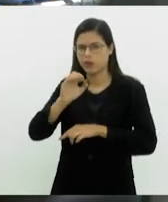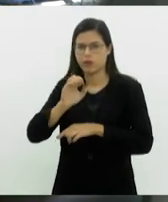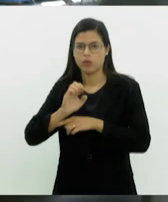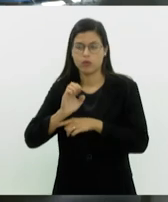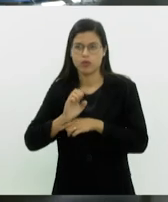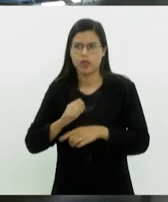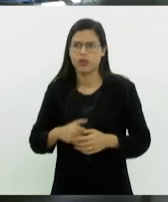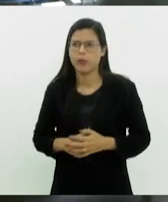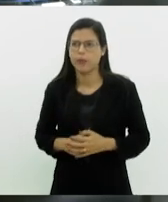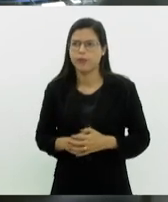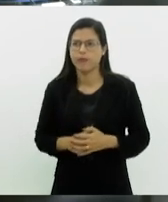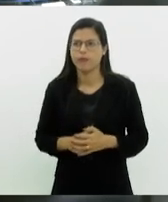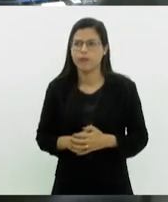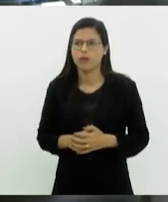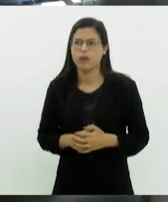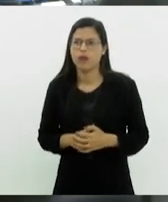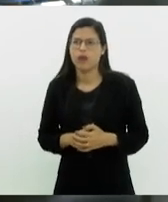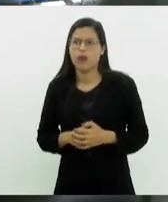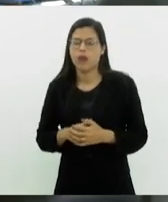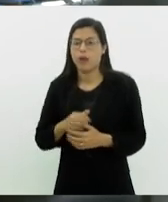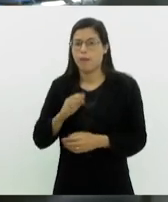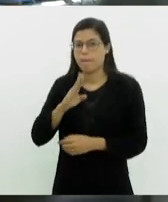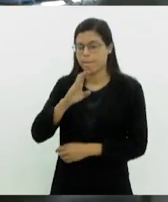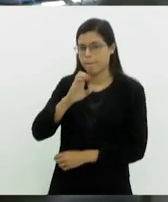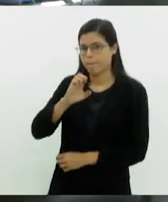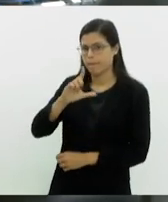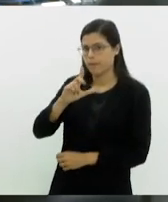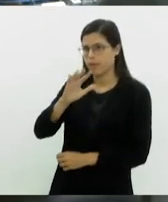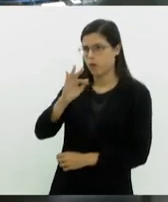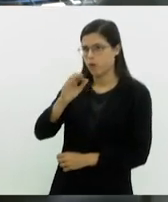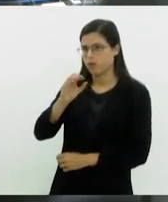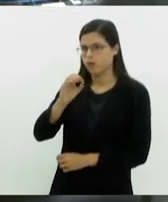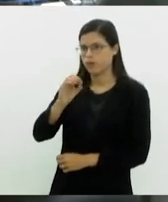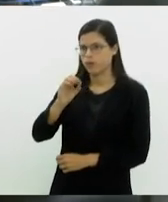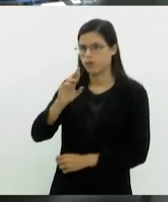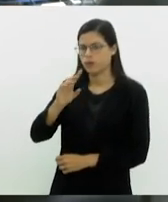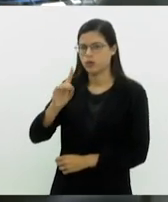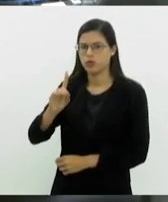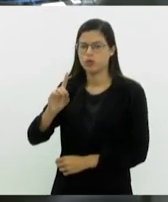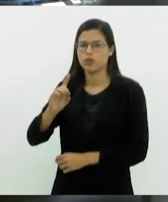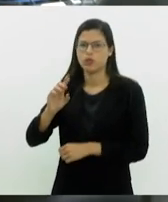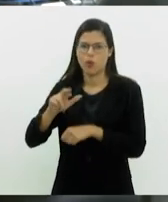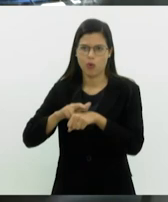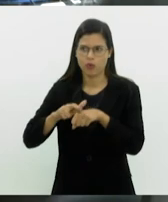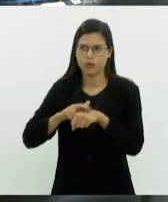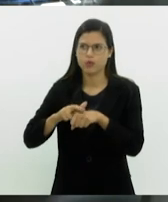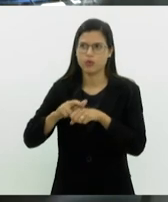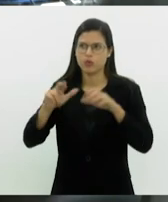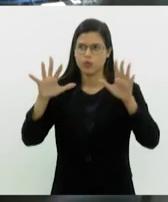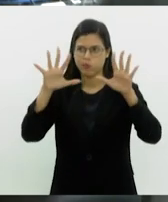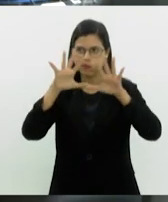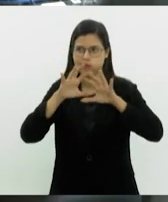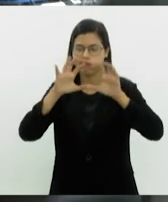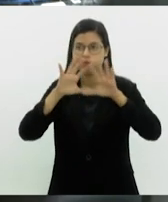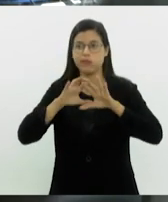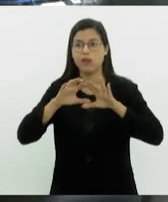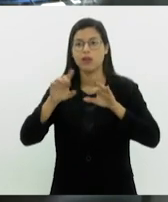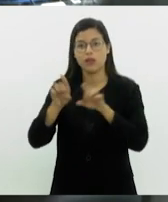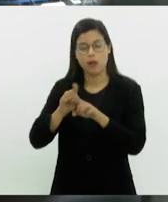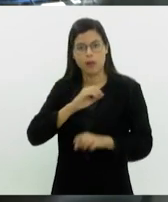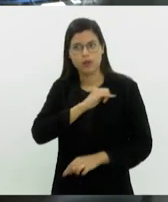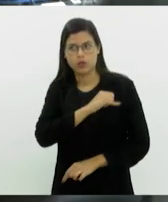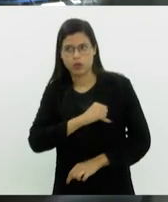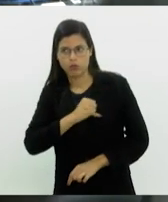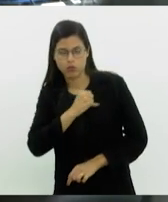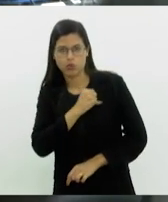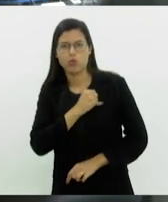Aqui na tela, Belfor Roxo, tempo com nevoeiro, nublado, 24 graus nesse momento. São João de Meriti também com